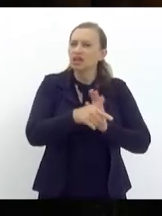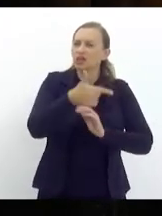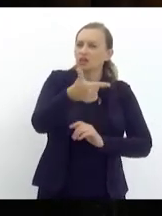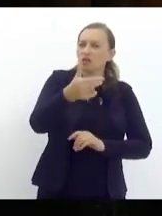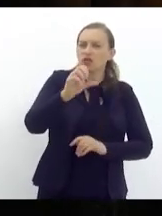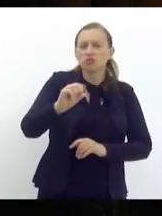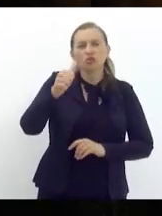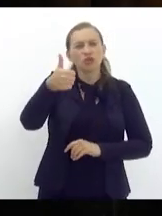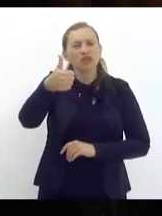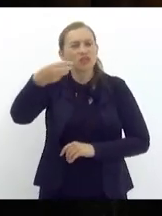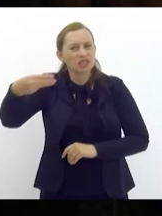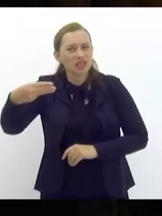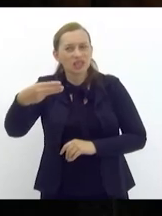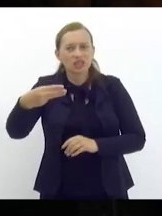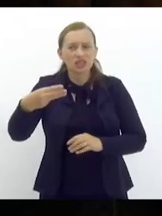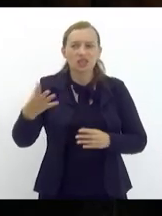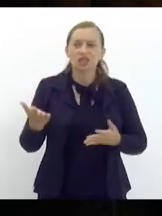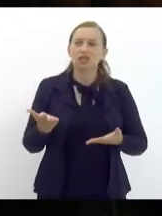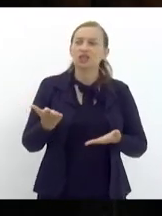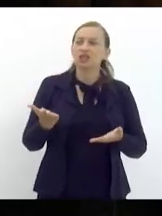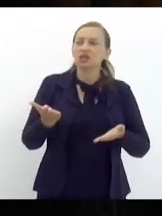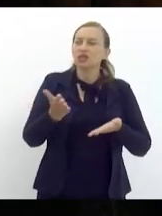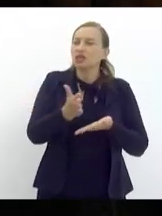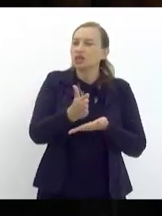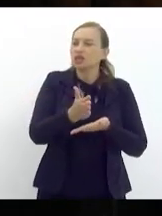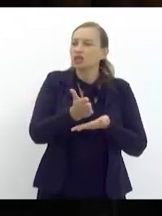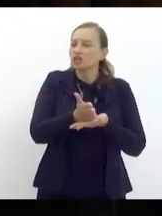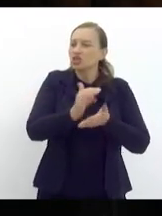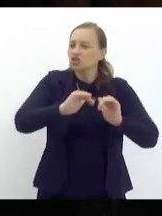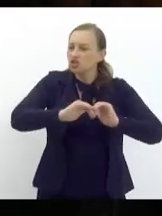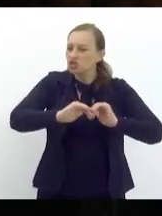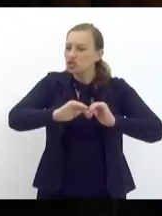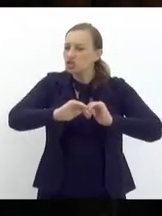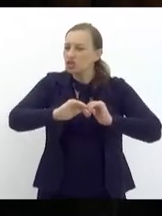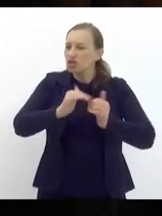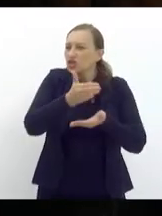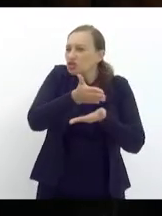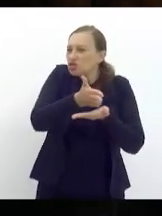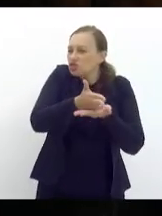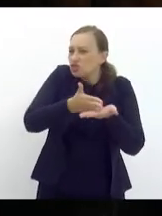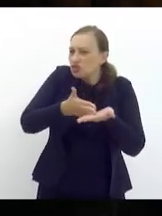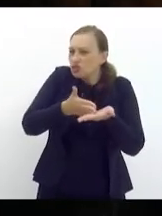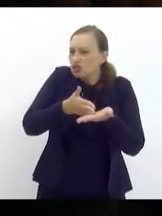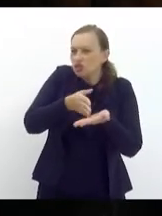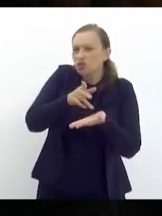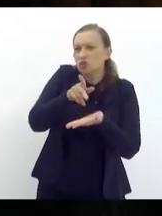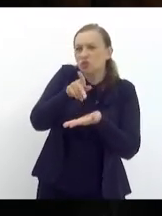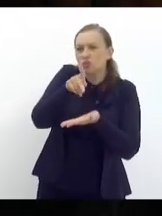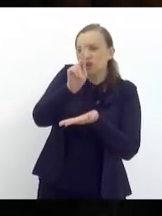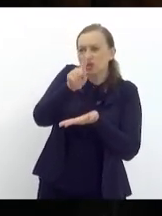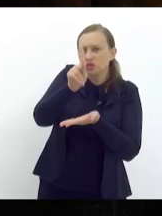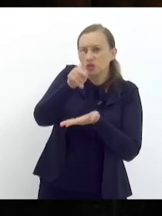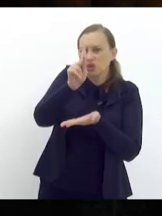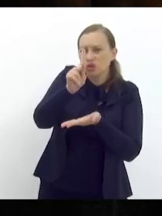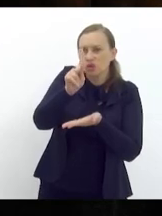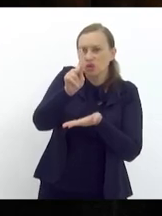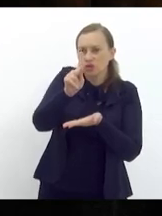que dividiu os róticos e participações especiais por todos os entes